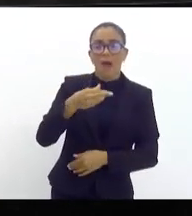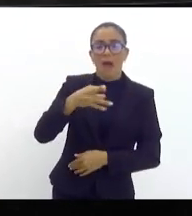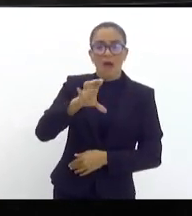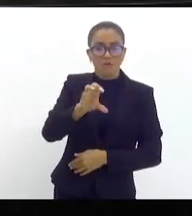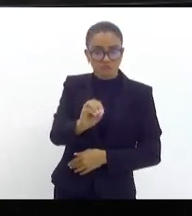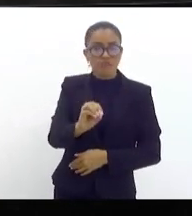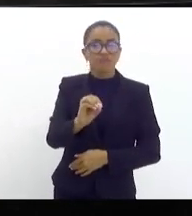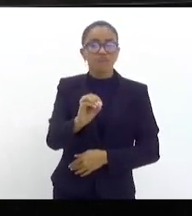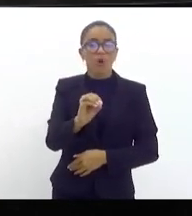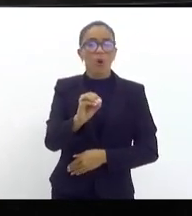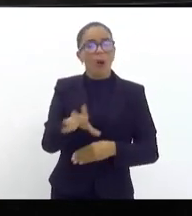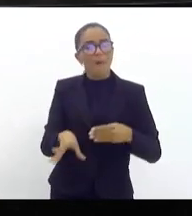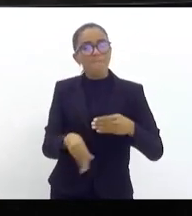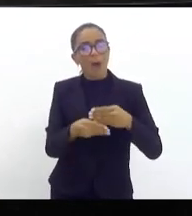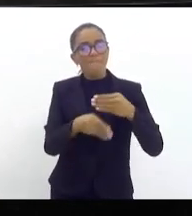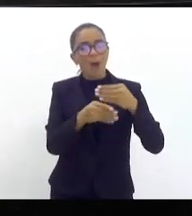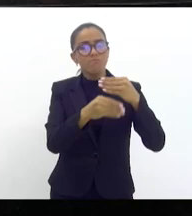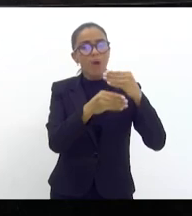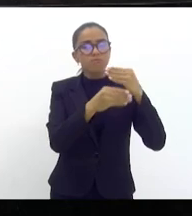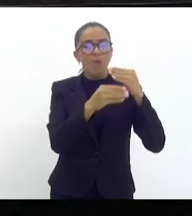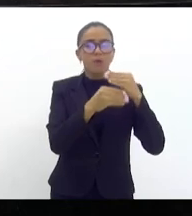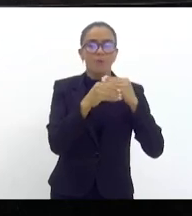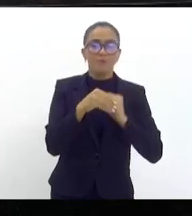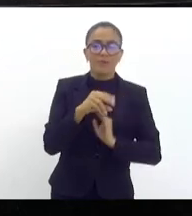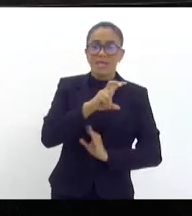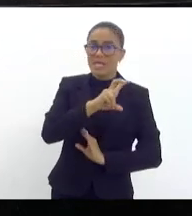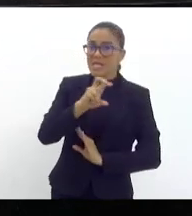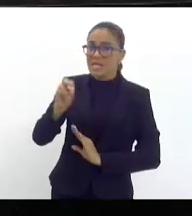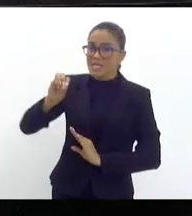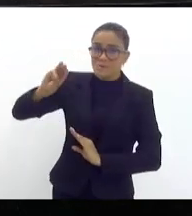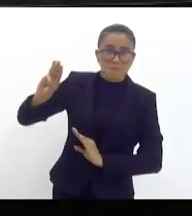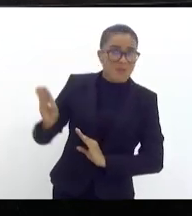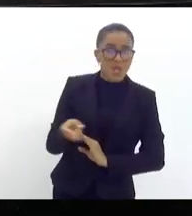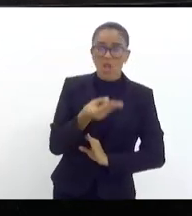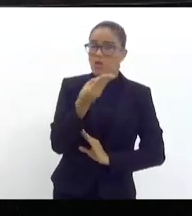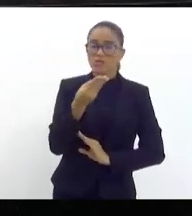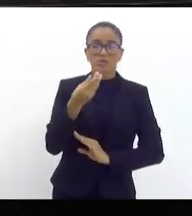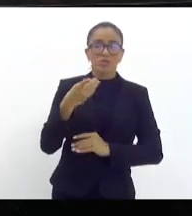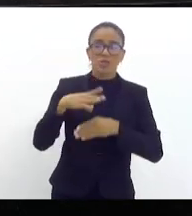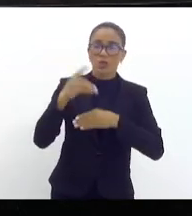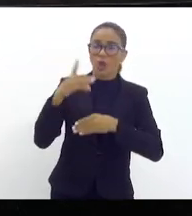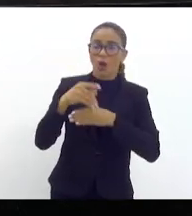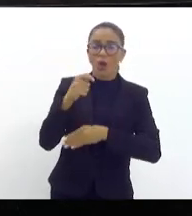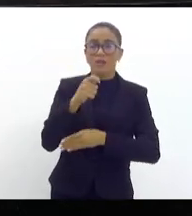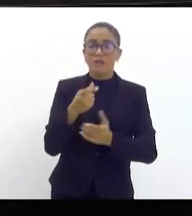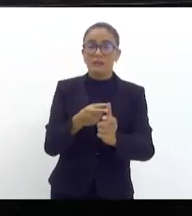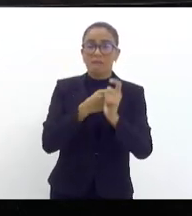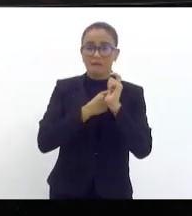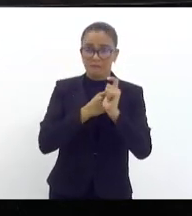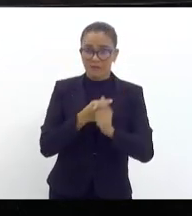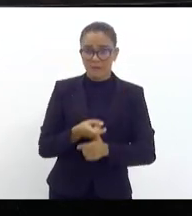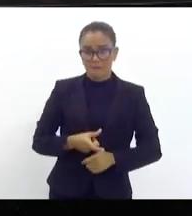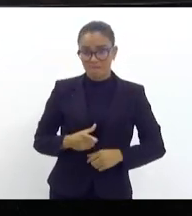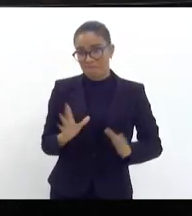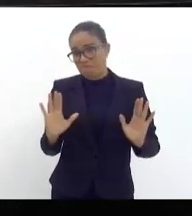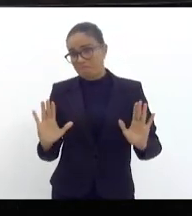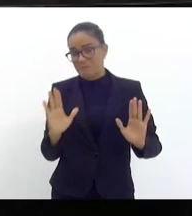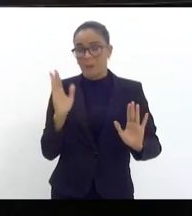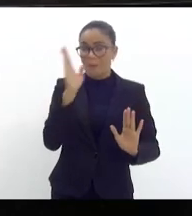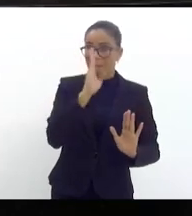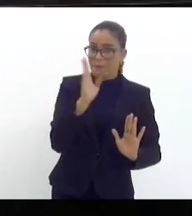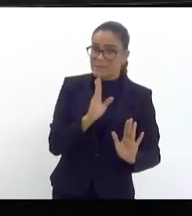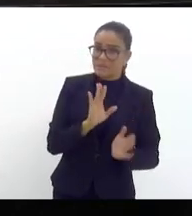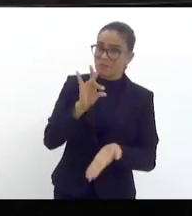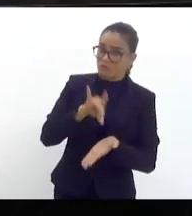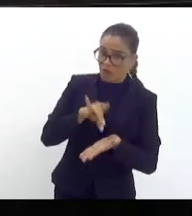722 milhões de dólares em dívidas, em parcelas não pagas e outras parcelas virão. Mas tudo bem, o Brasil deve estar